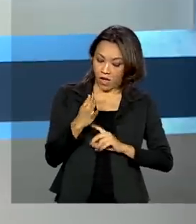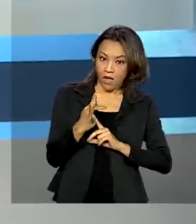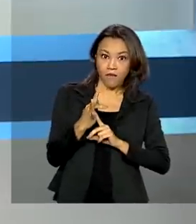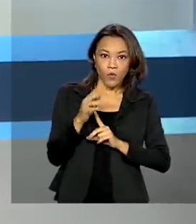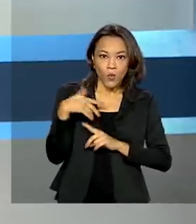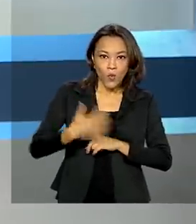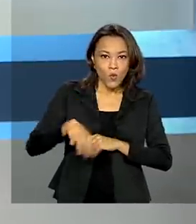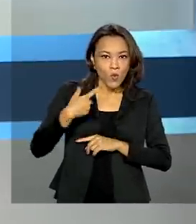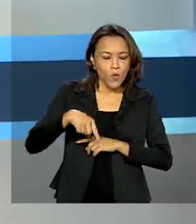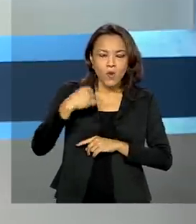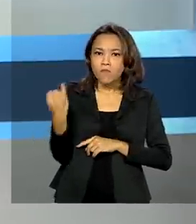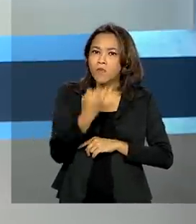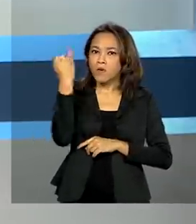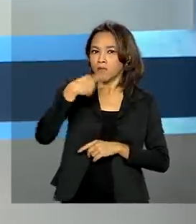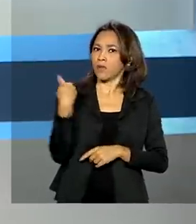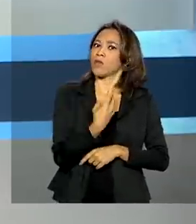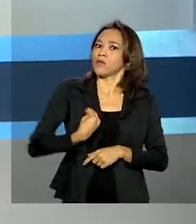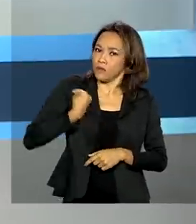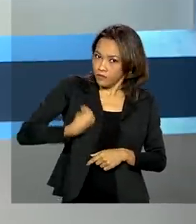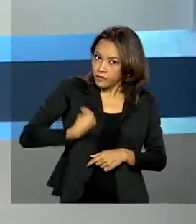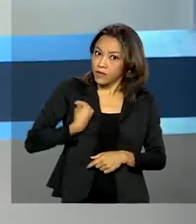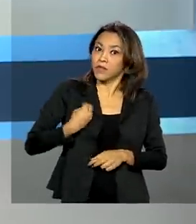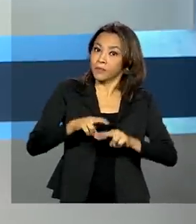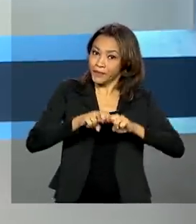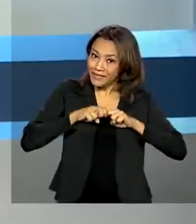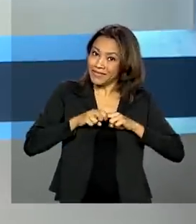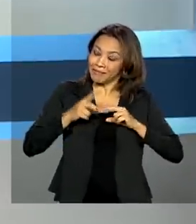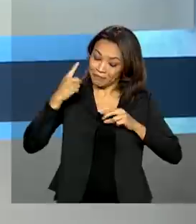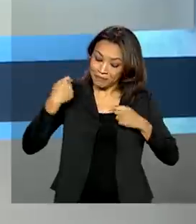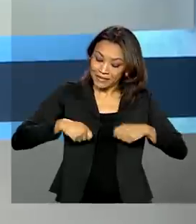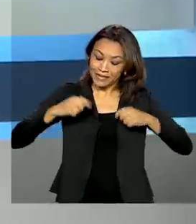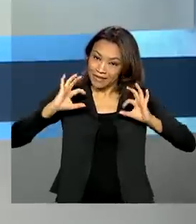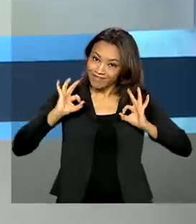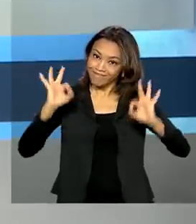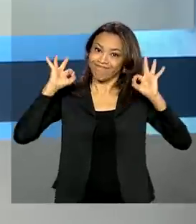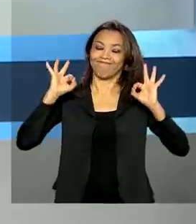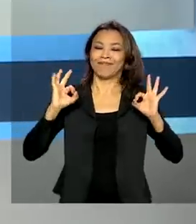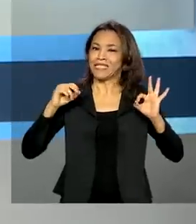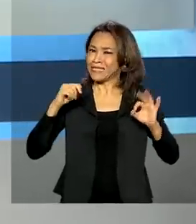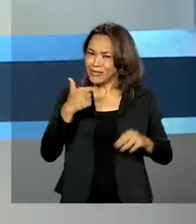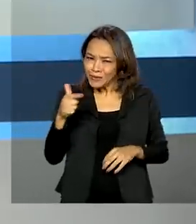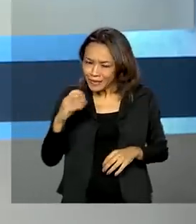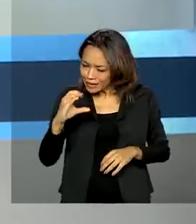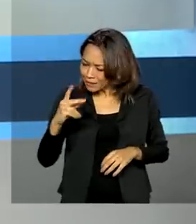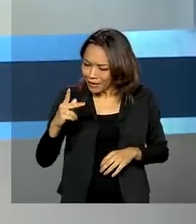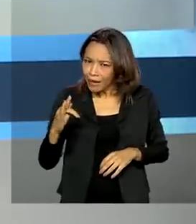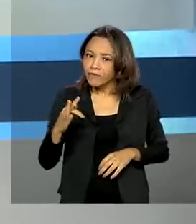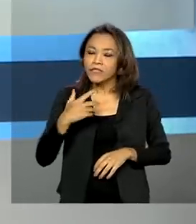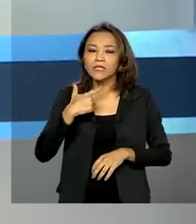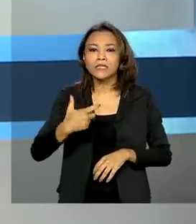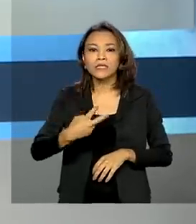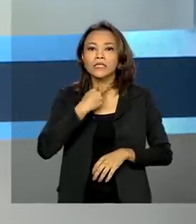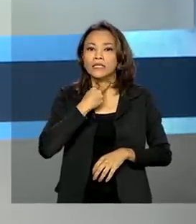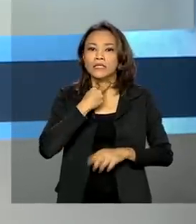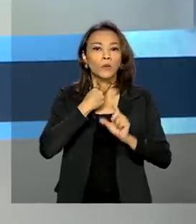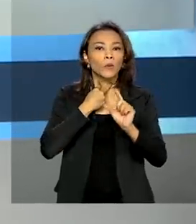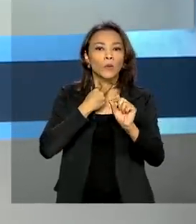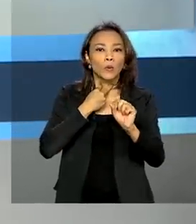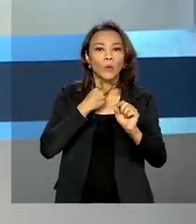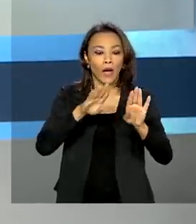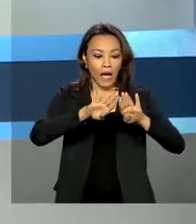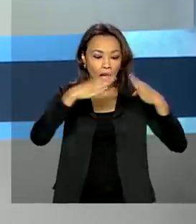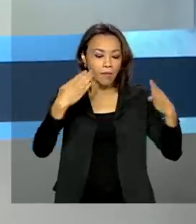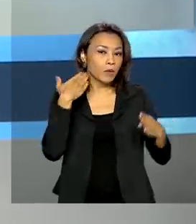comanda toda a nossa vida, por isso é bom estar com ele em dia. Sem ele, o cidadão fica impedido, por exemplo, de abrir